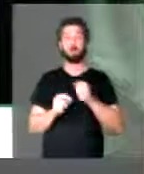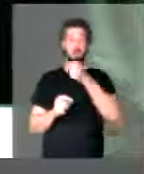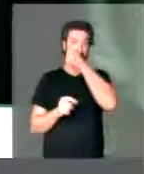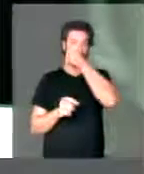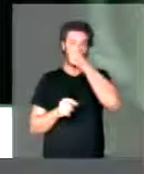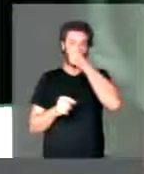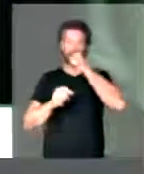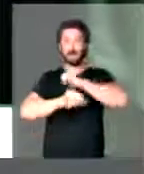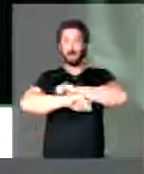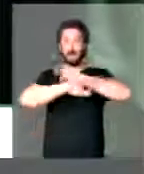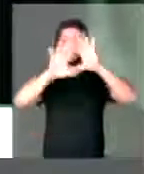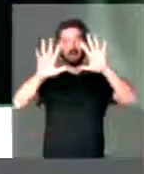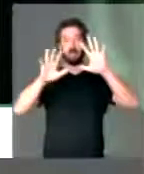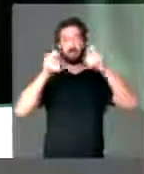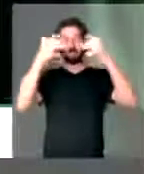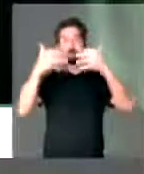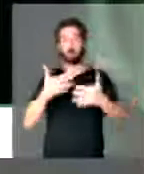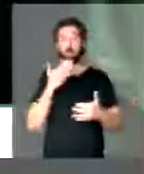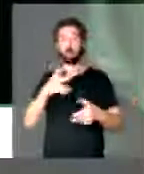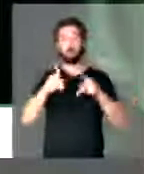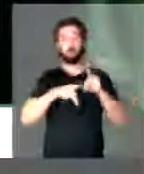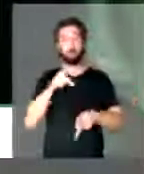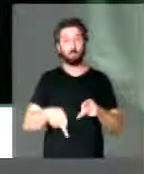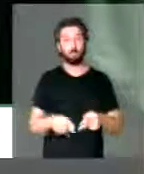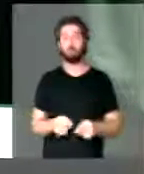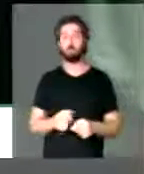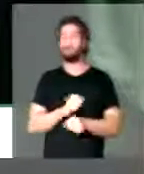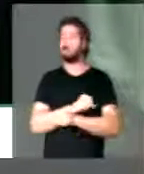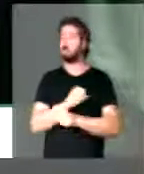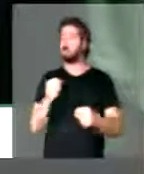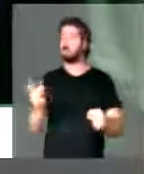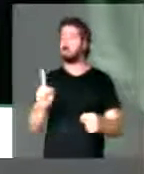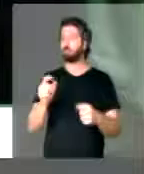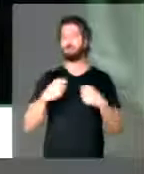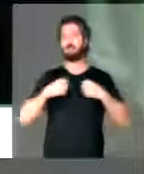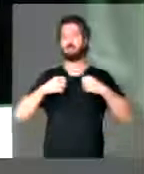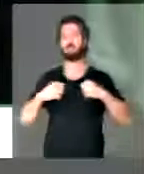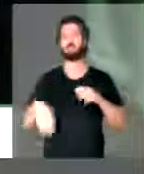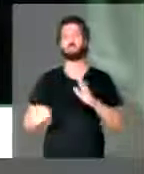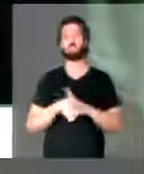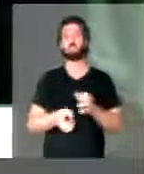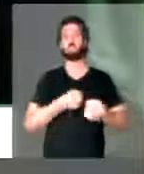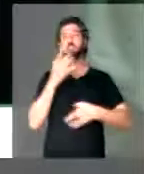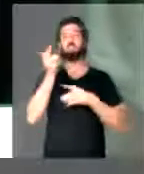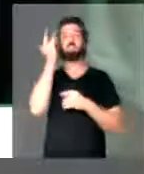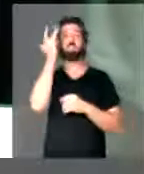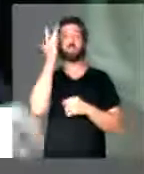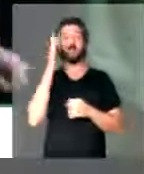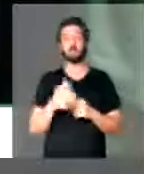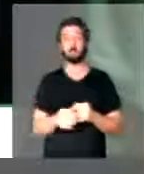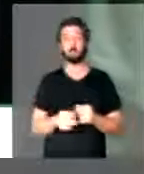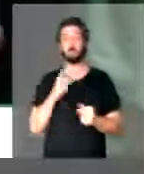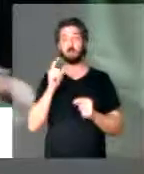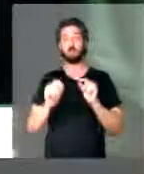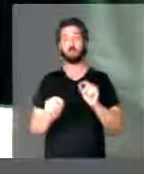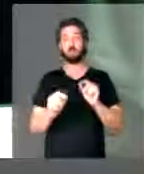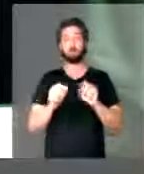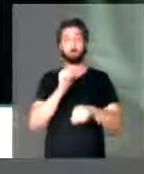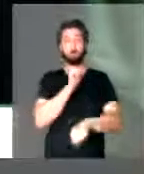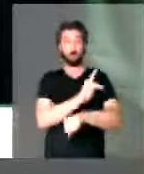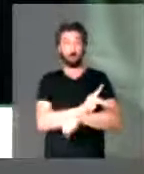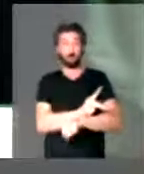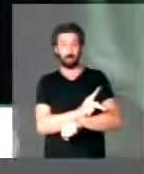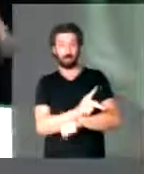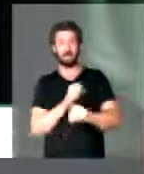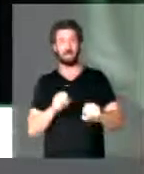forma clara, transparente para as pessoas. Não é possível que se venha com um discurso fácil, dizer que a Previdência está